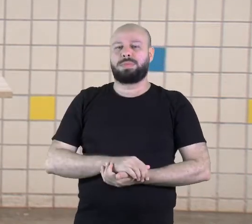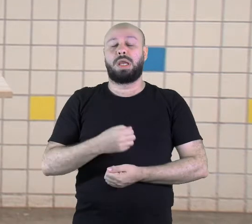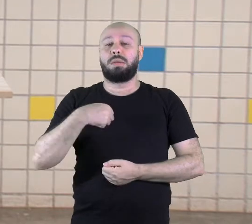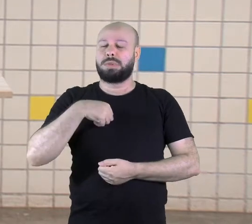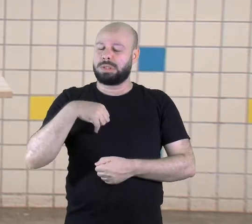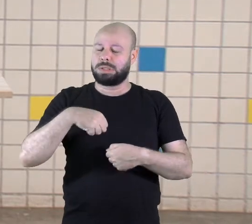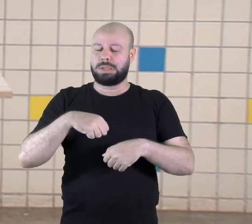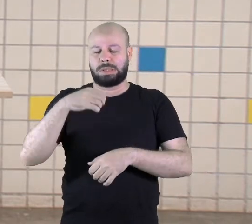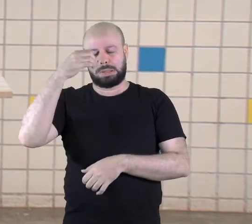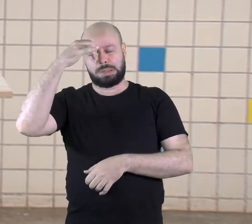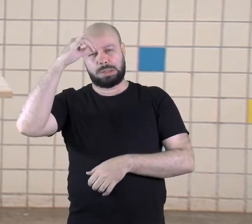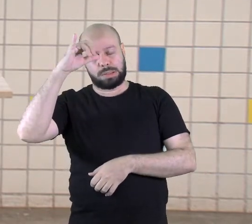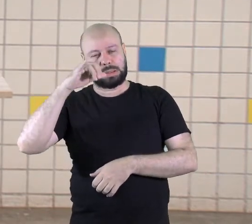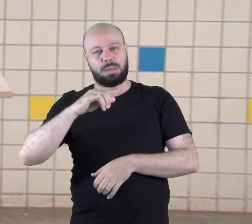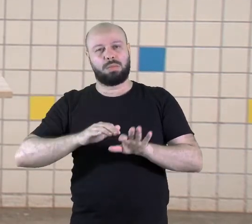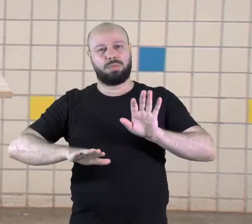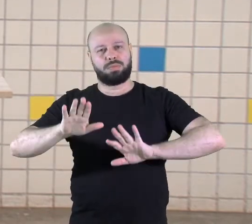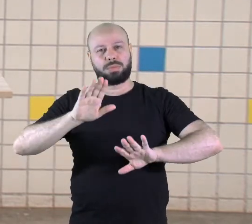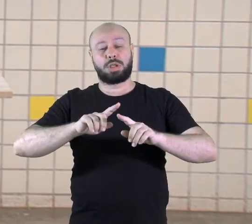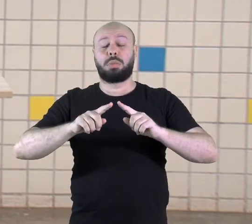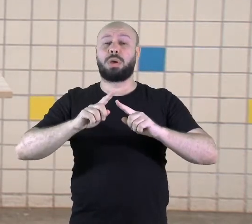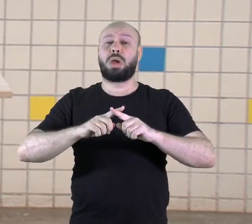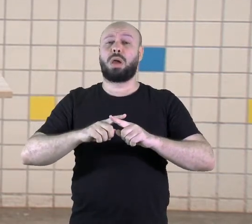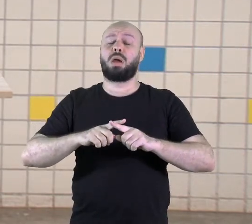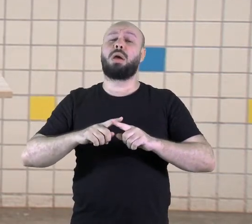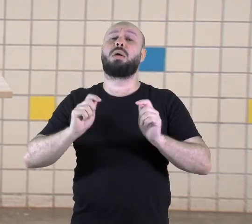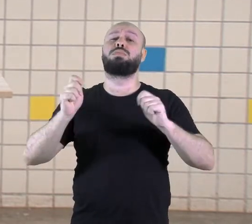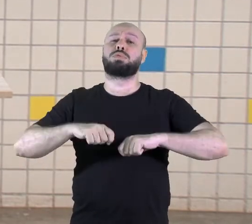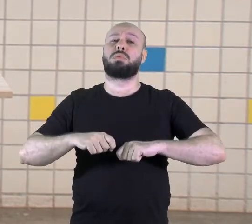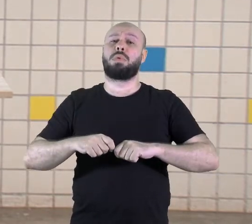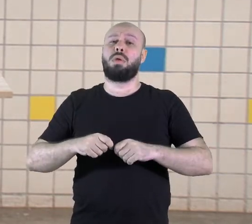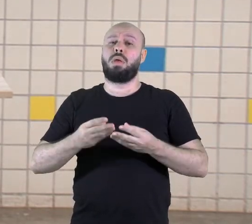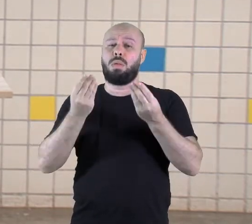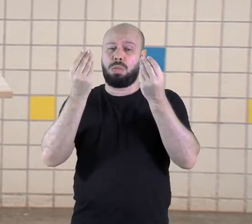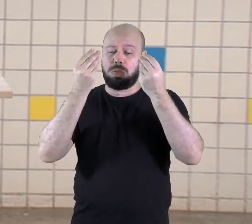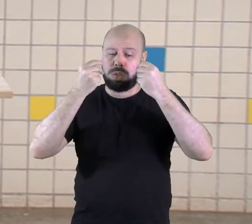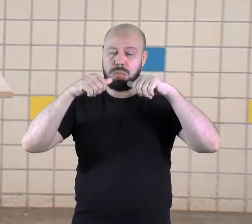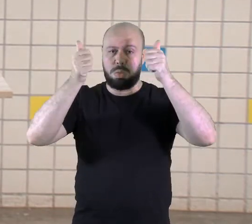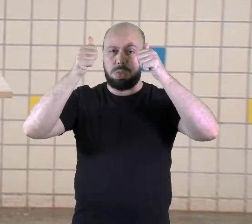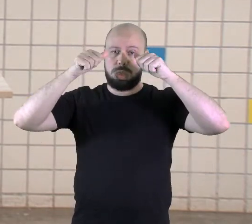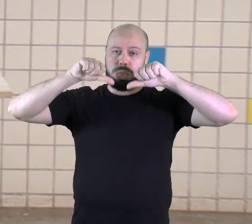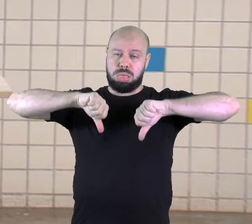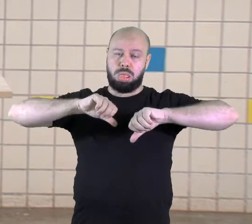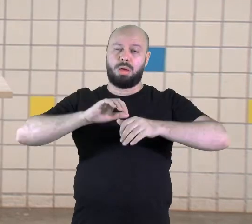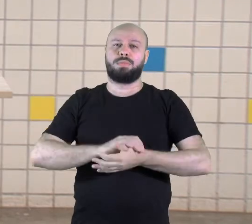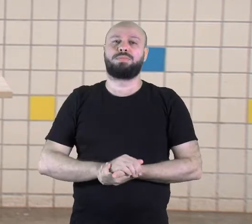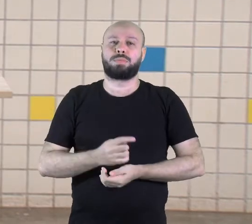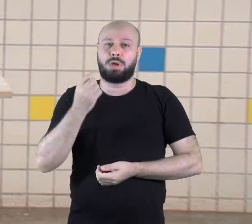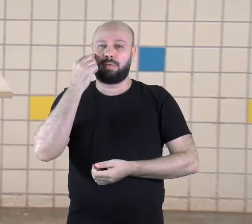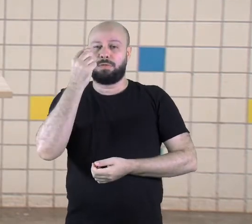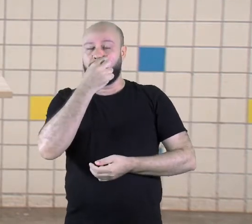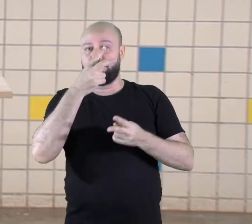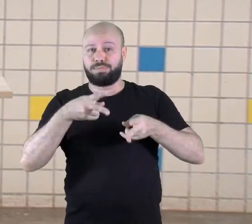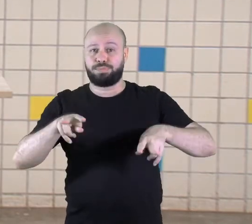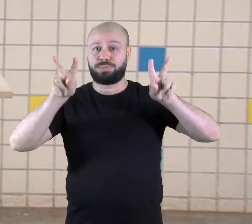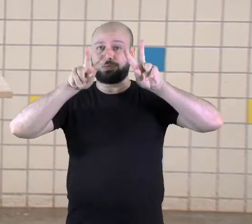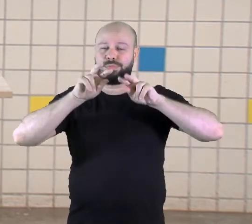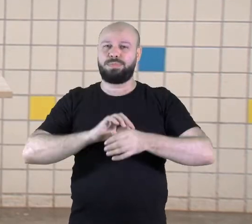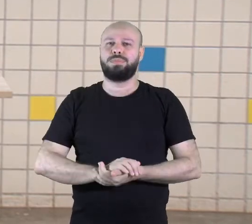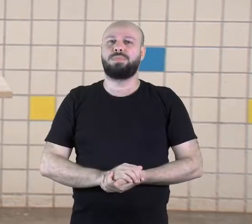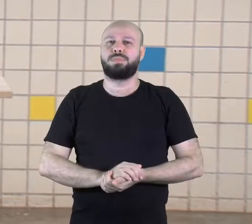Por quê? Porque pode prejudicar a sua visão. E prevenir é um fator que